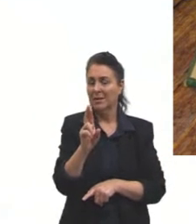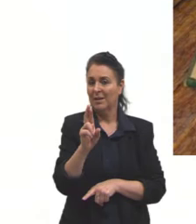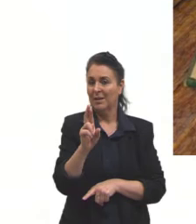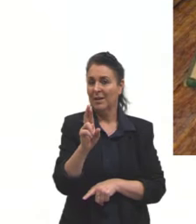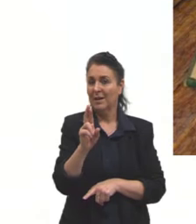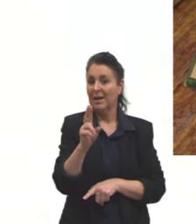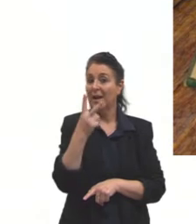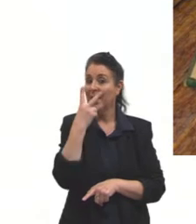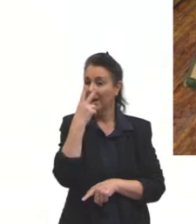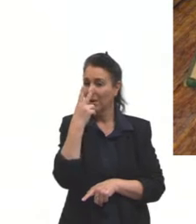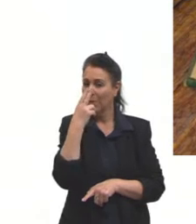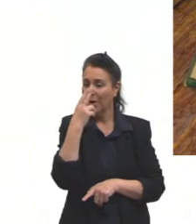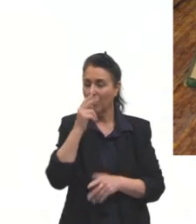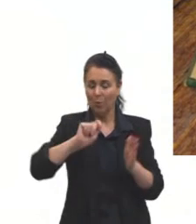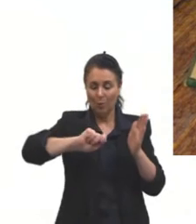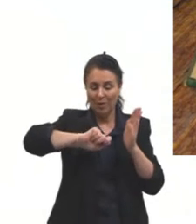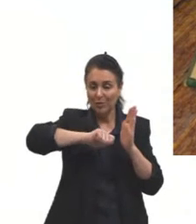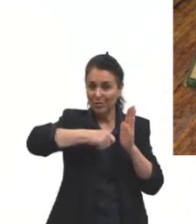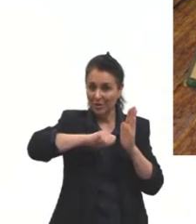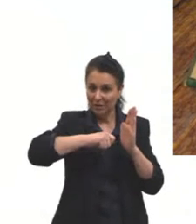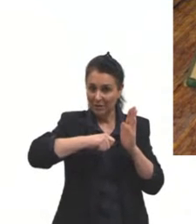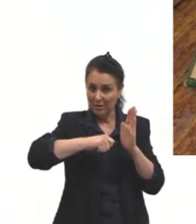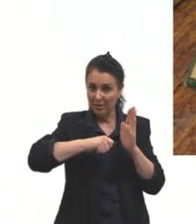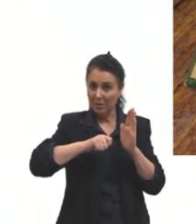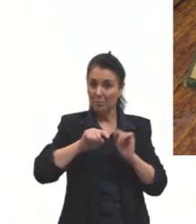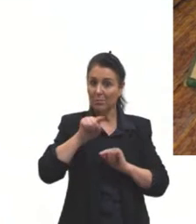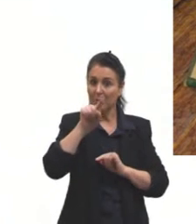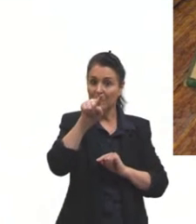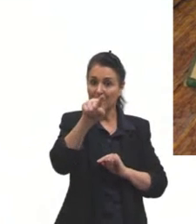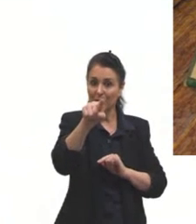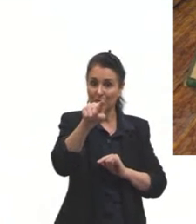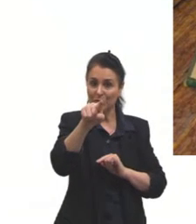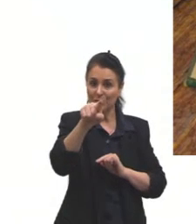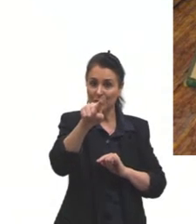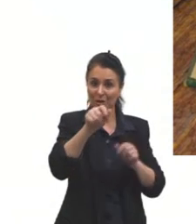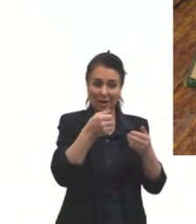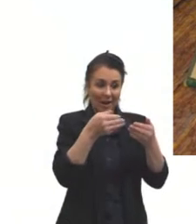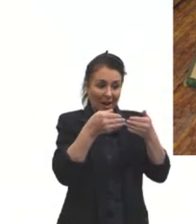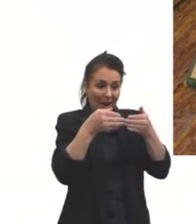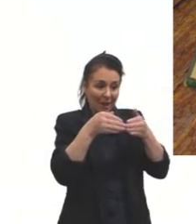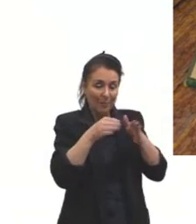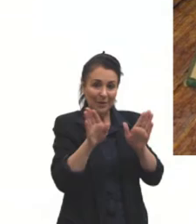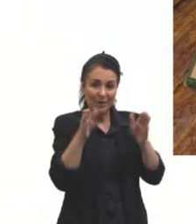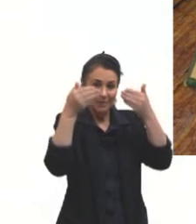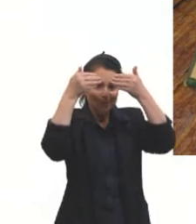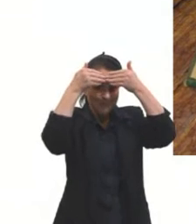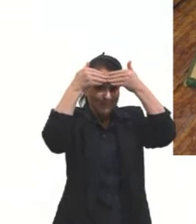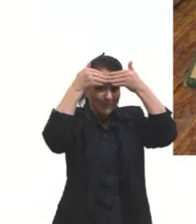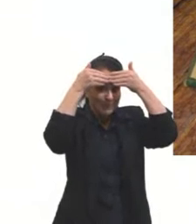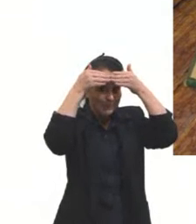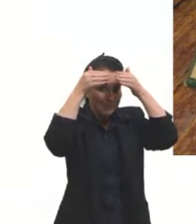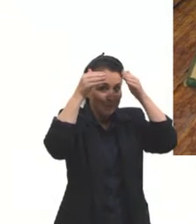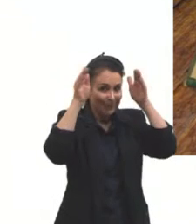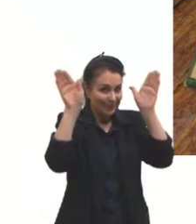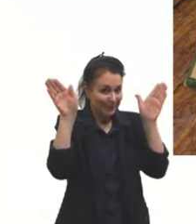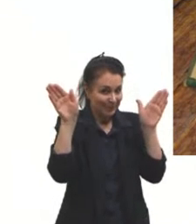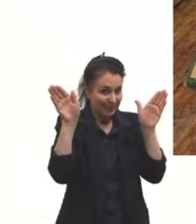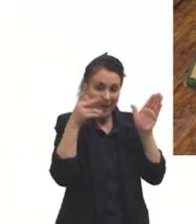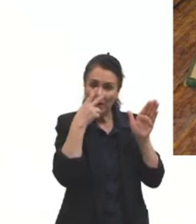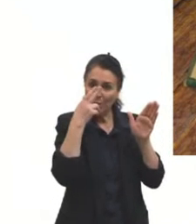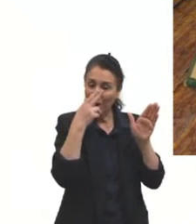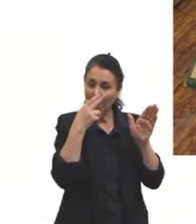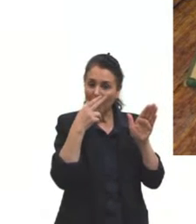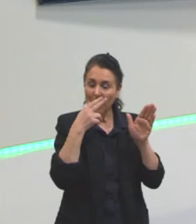possibilita vocês abrirem portas. E é esse estudo aqui que vai fazer vocês entenderem como vocês se